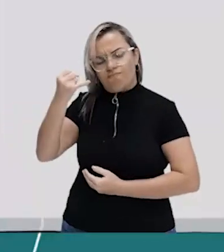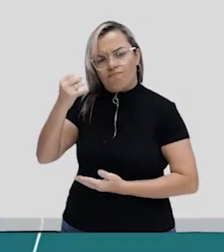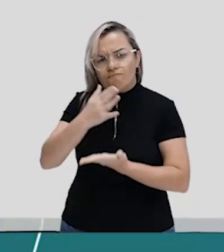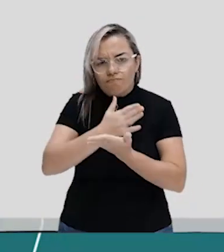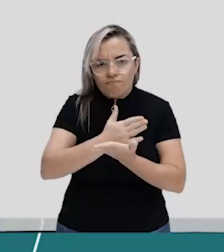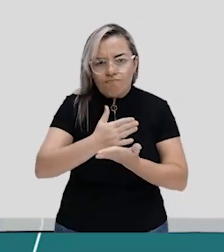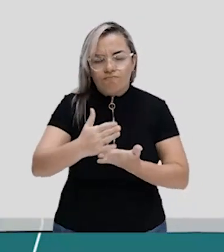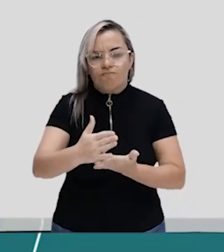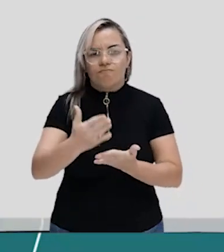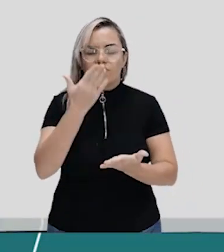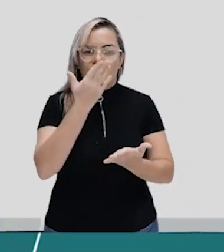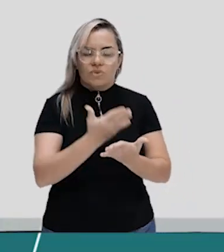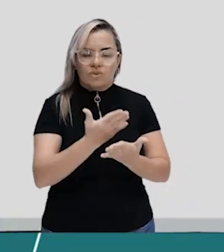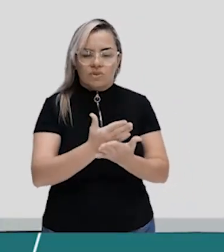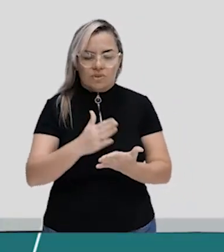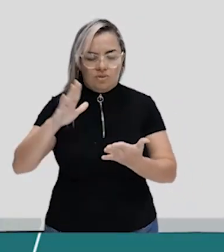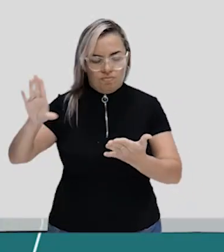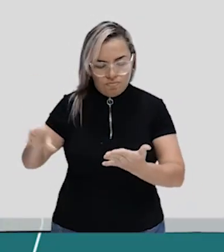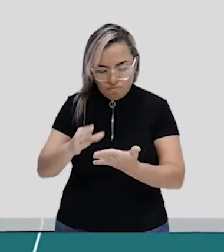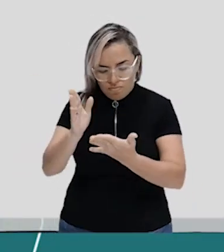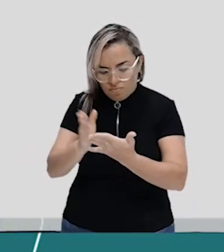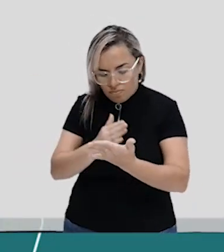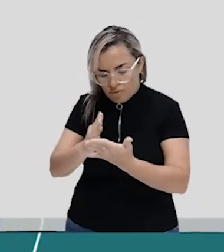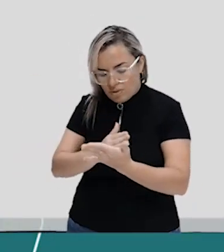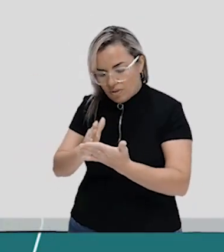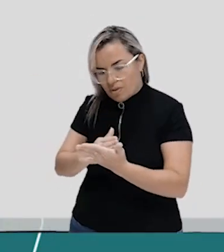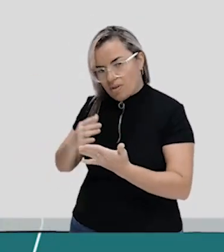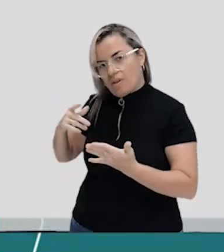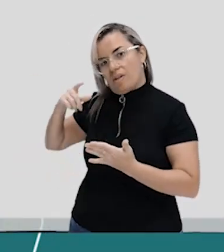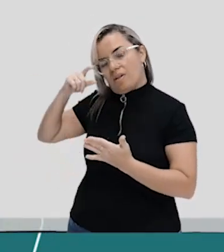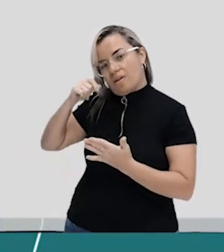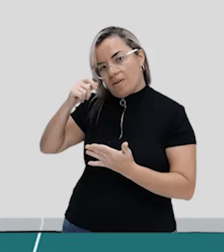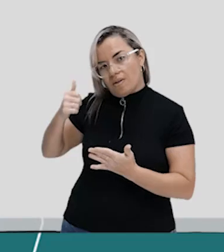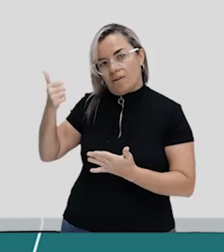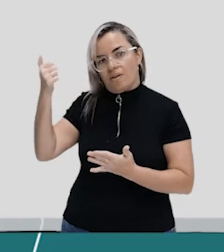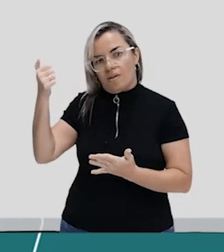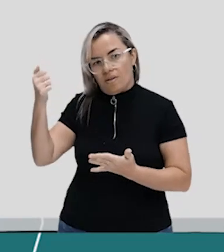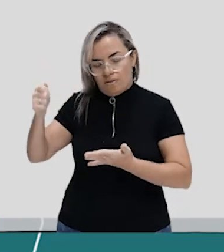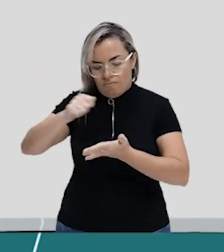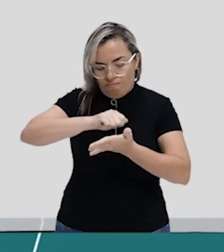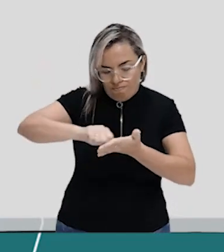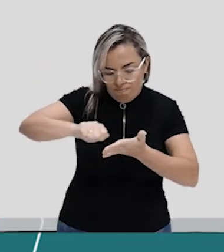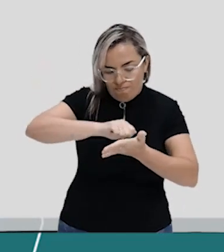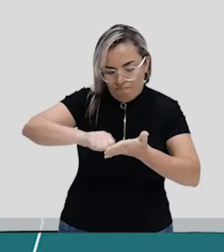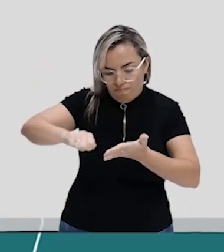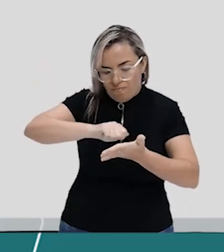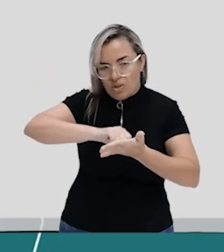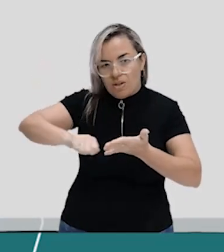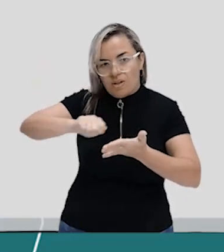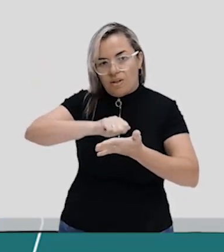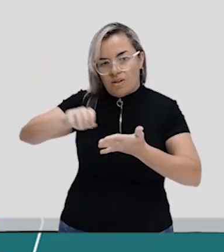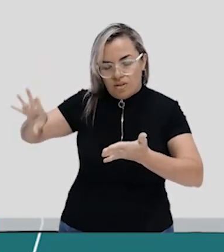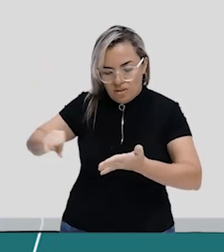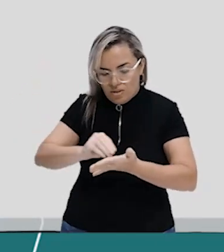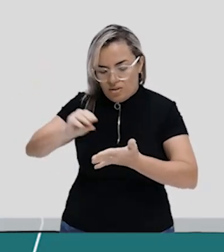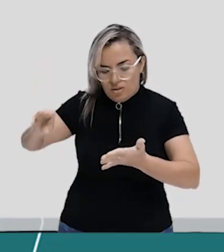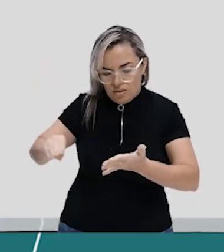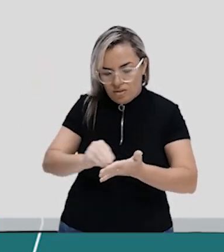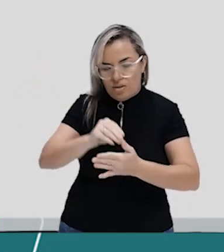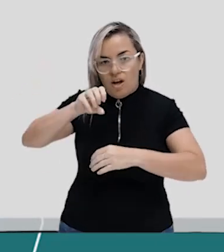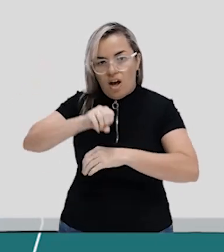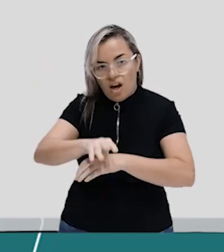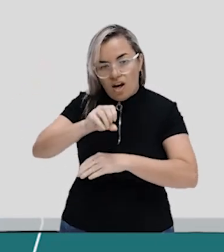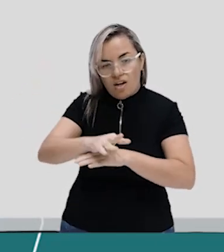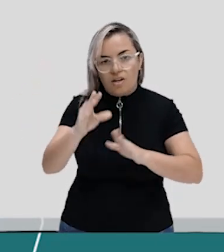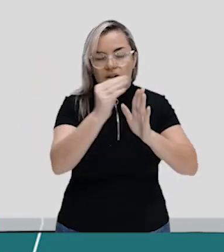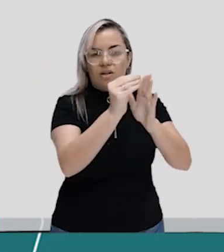comecinho de aula, já vai pegando teu caderno, caneta, lápis, marca-texto, para você anotar os conteúdos, as dicas que eu vou te